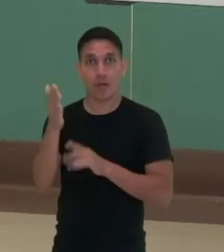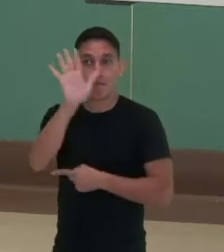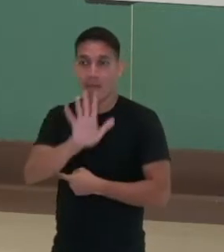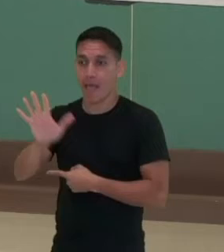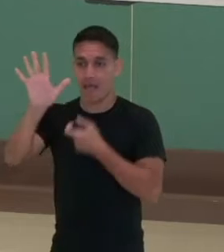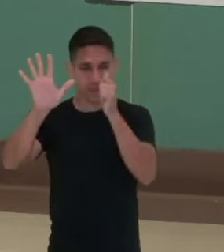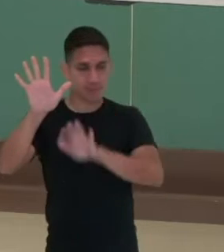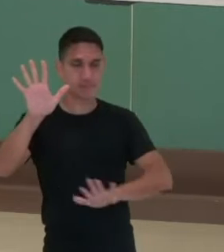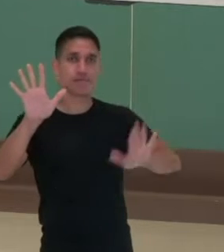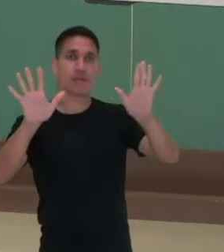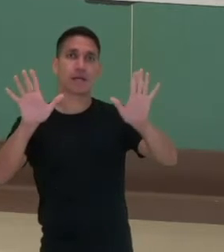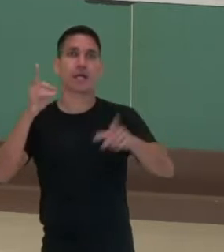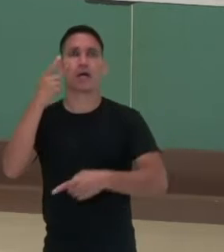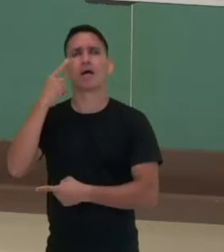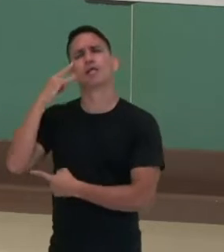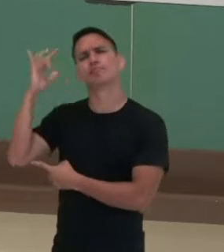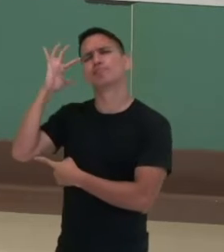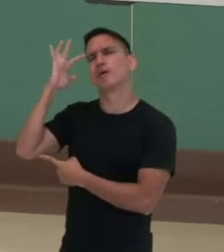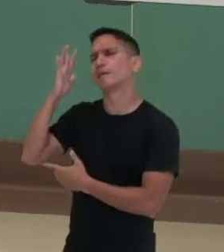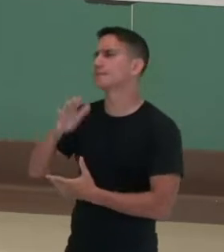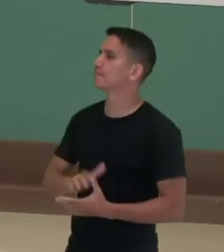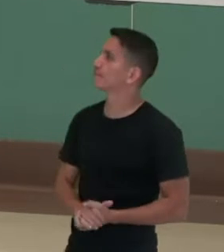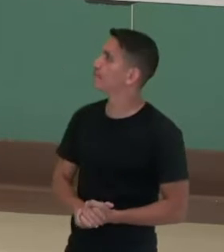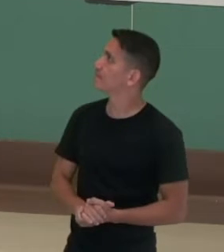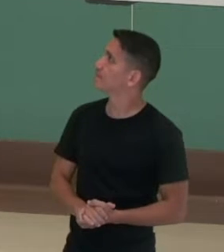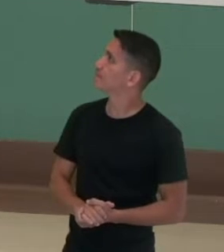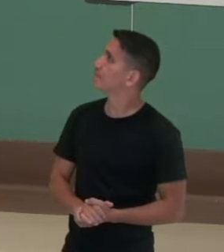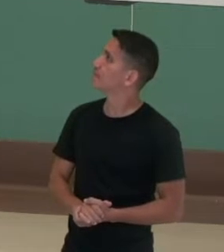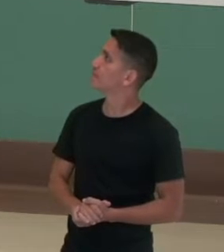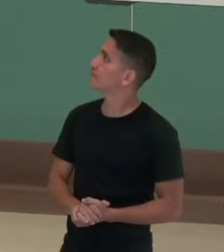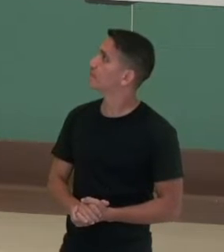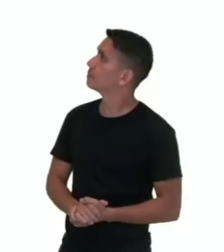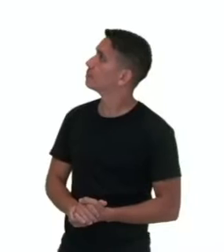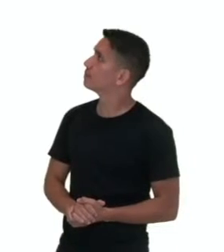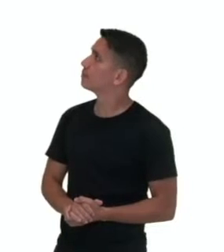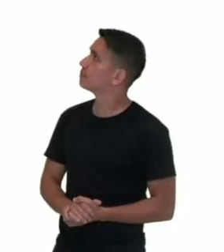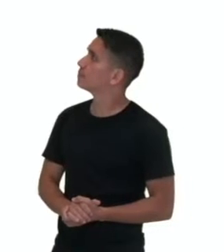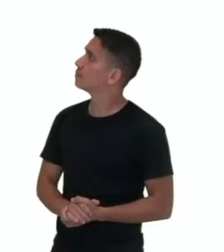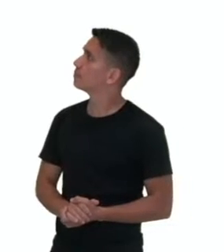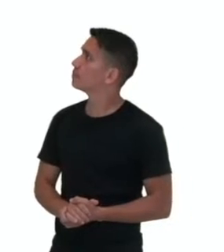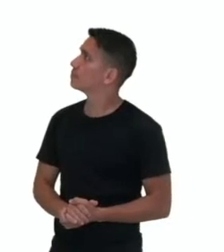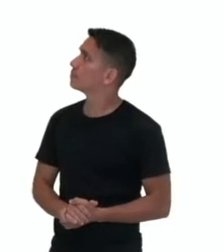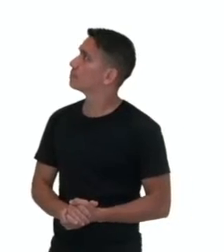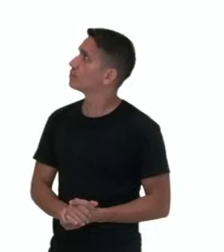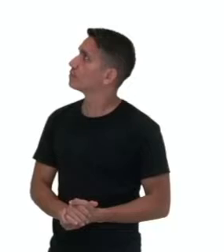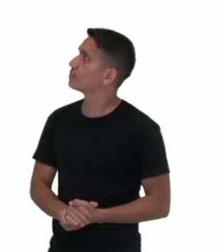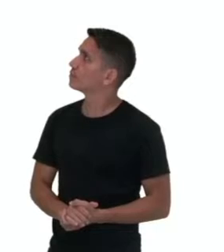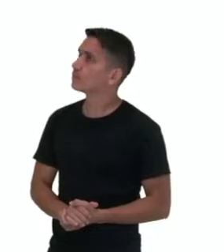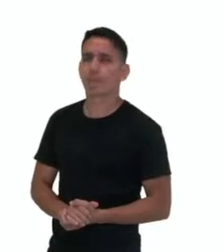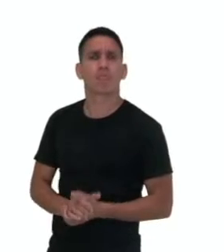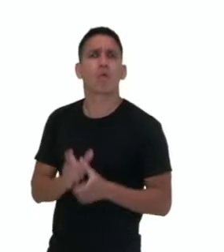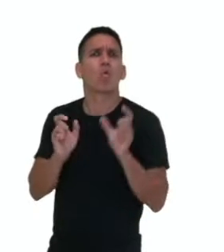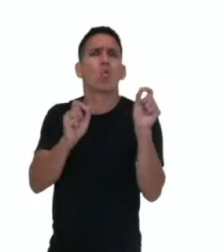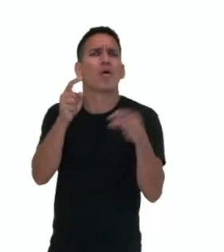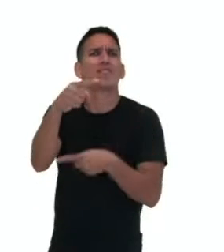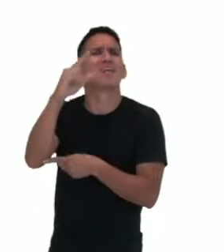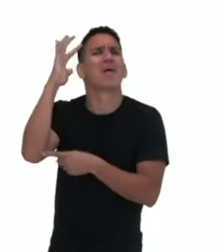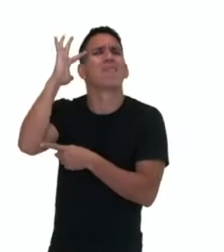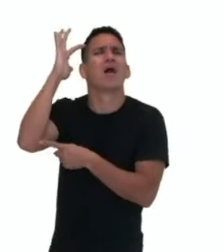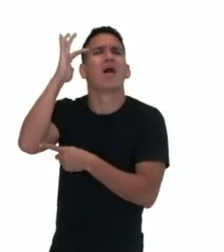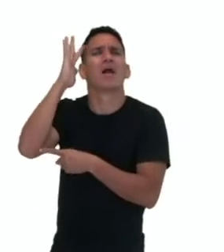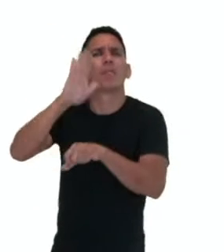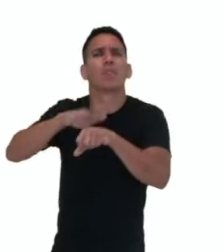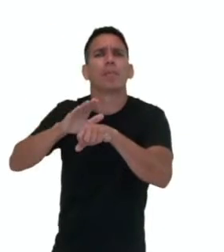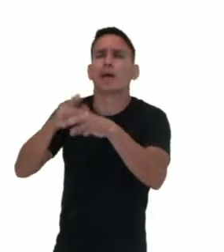imagens. Vamos a pensar, o que pensas quando observas estas imagens? O que você pensa ao